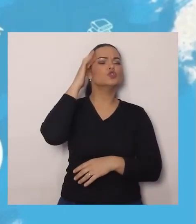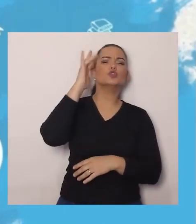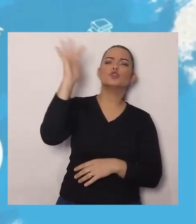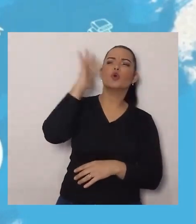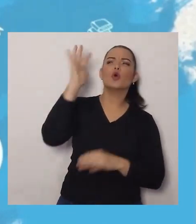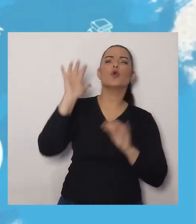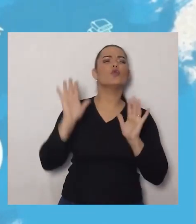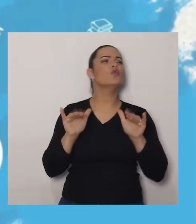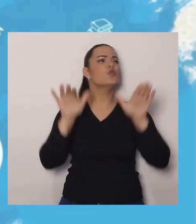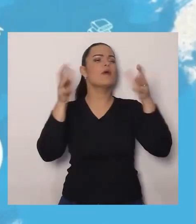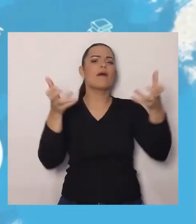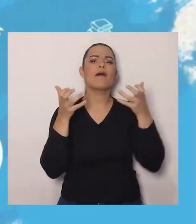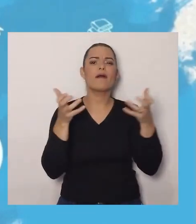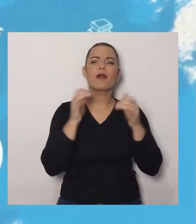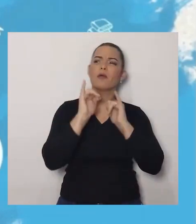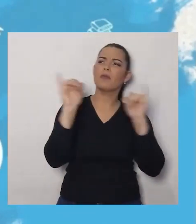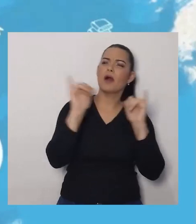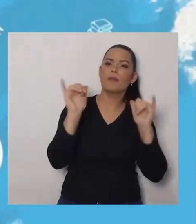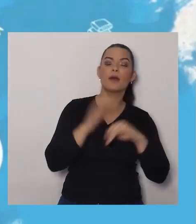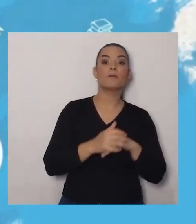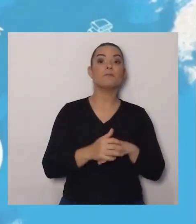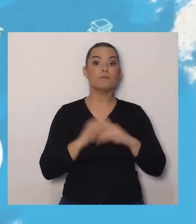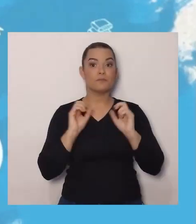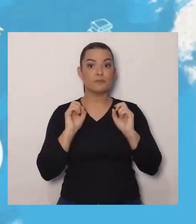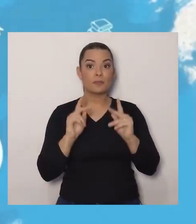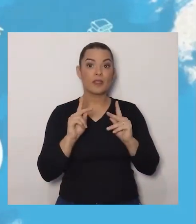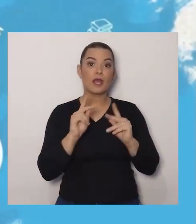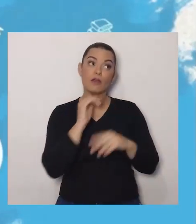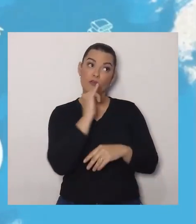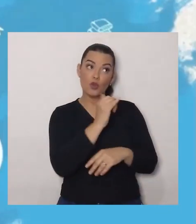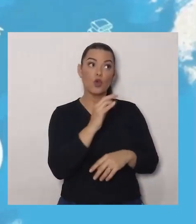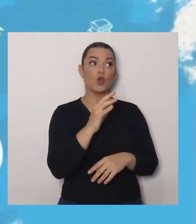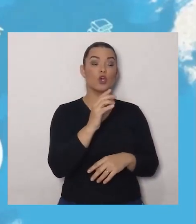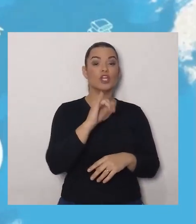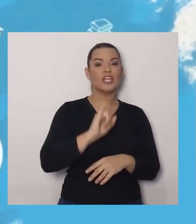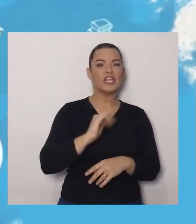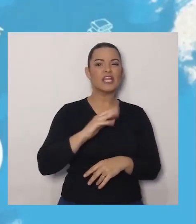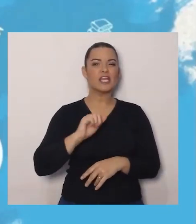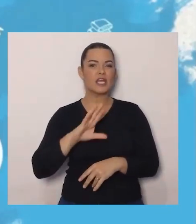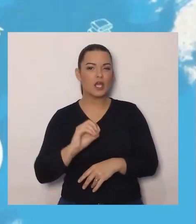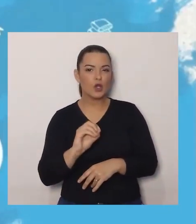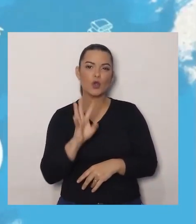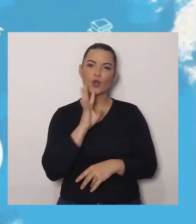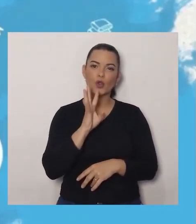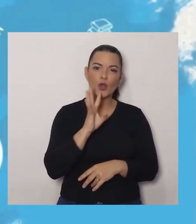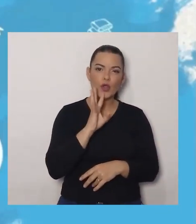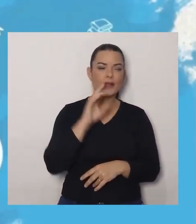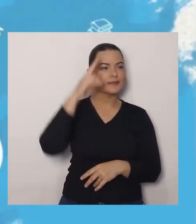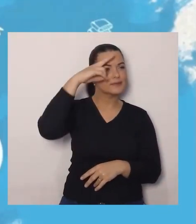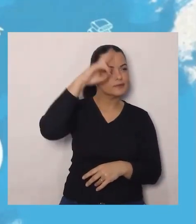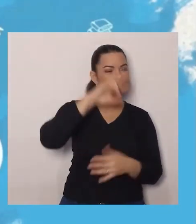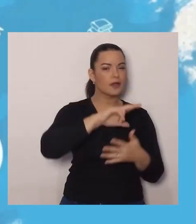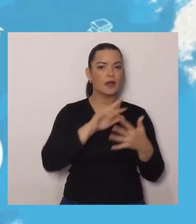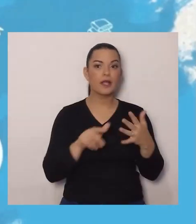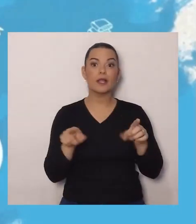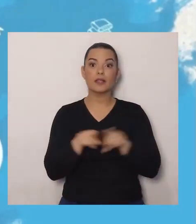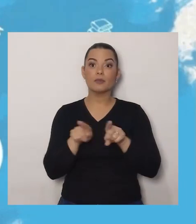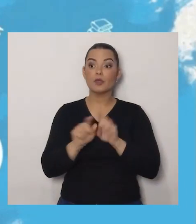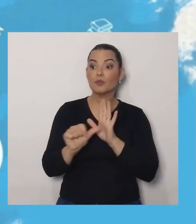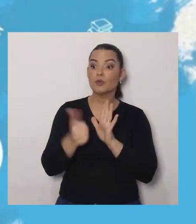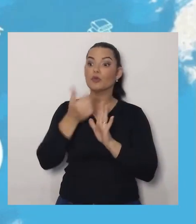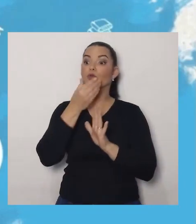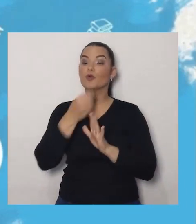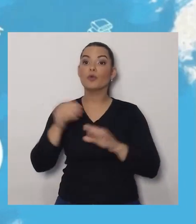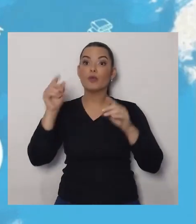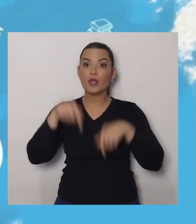Ícaro. Que ela tinha conhecido a história do primeiro brasileiro a voar. Santos Dumont. Daqui a pouco o pai